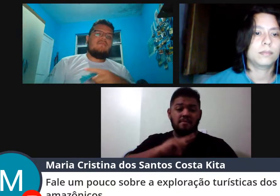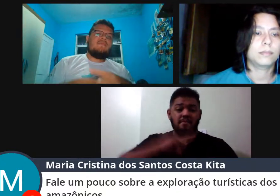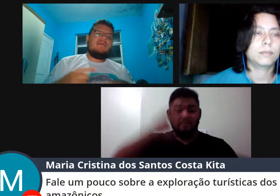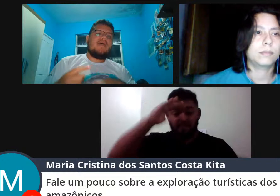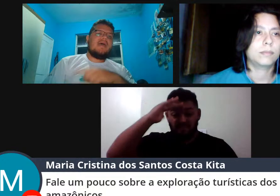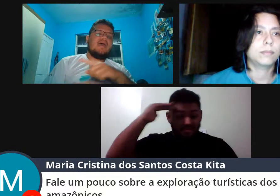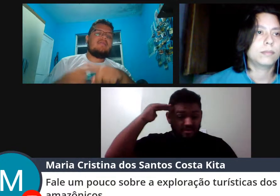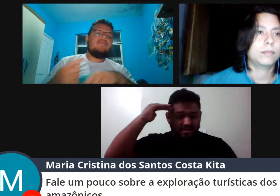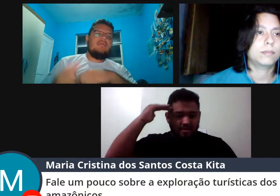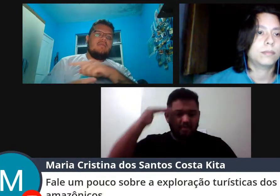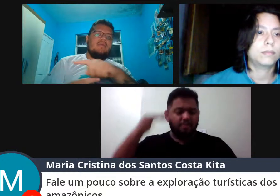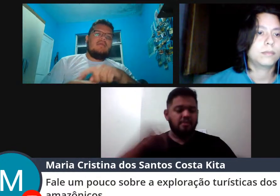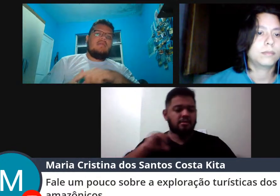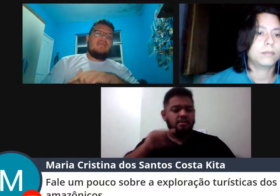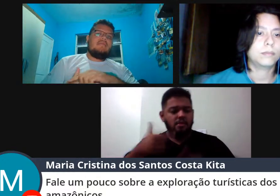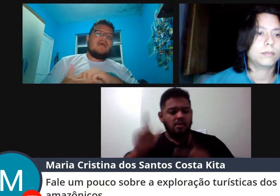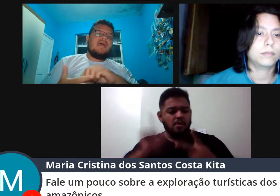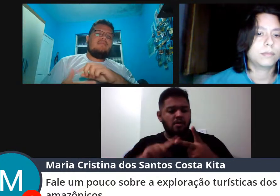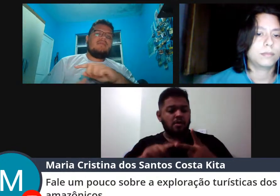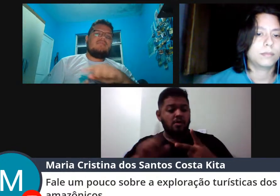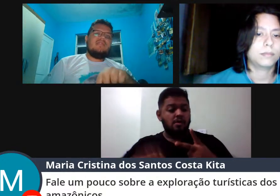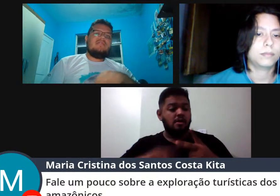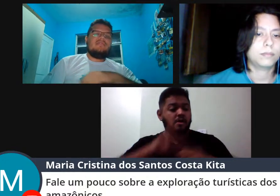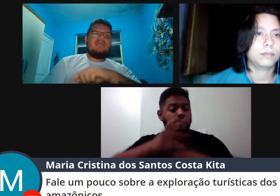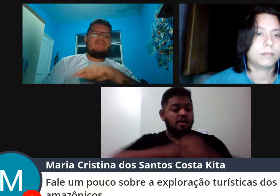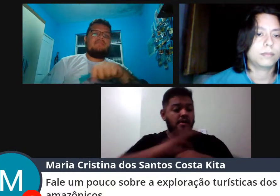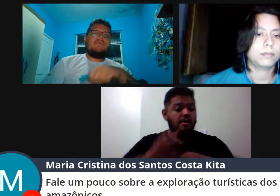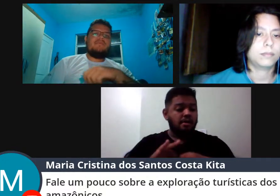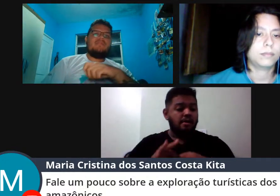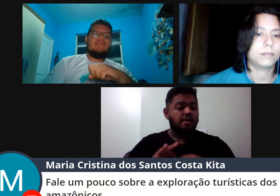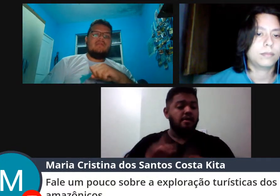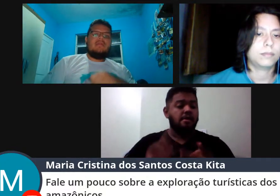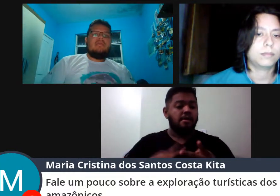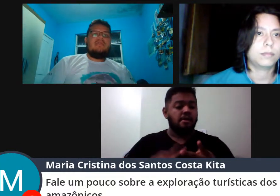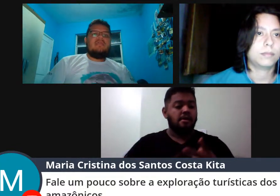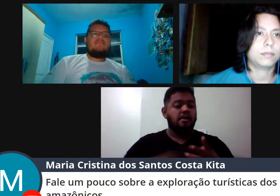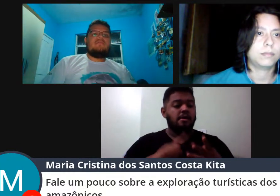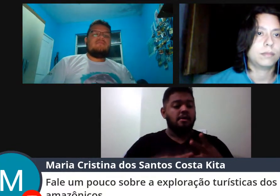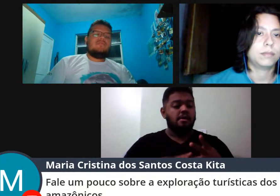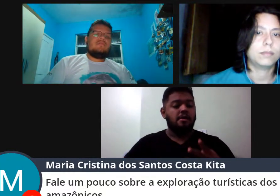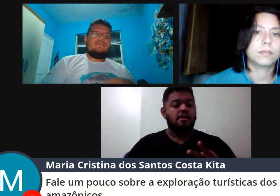os vídeos, teve um que foi amarrado, né, amarraram o bico dele no esteio da ponte,